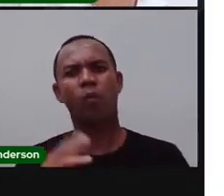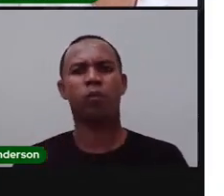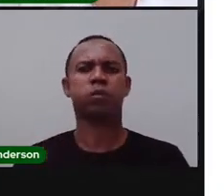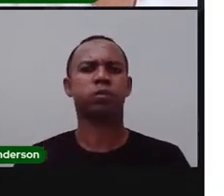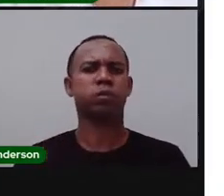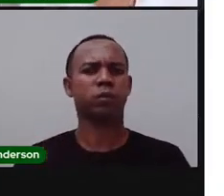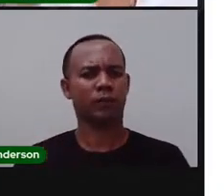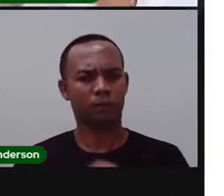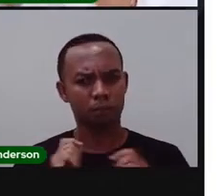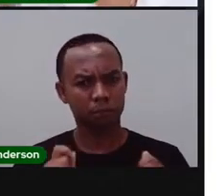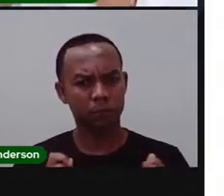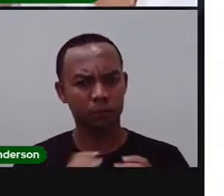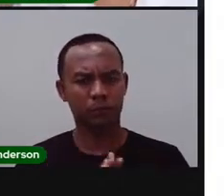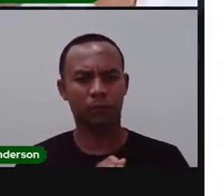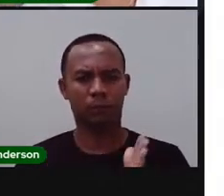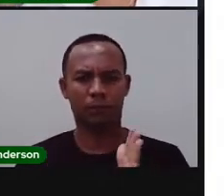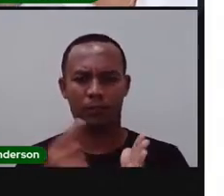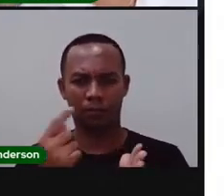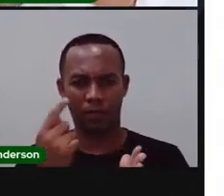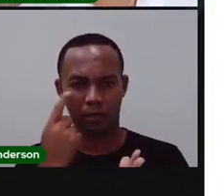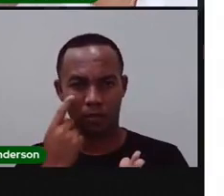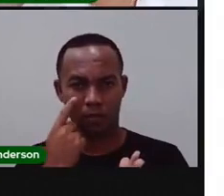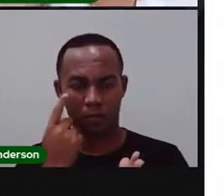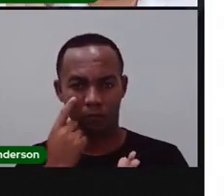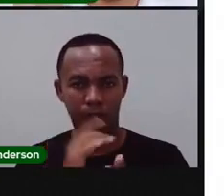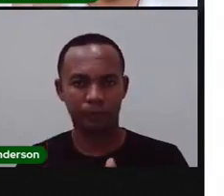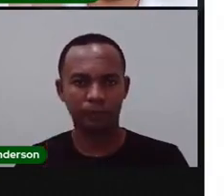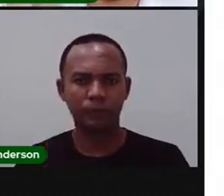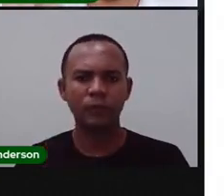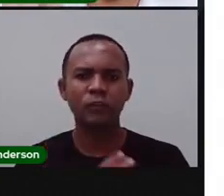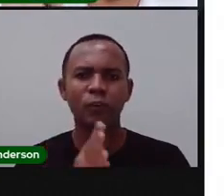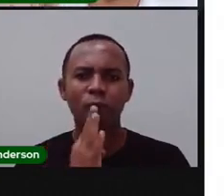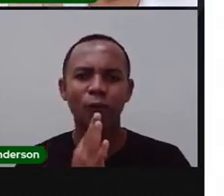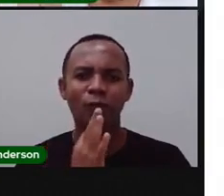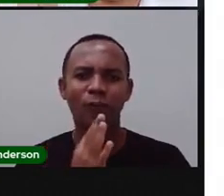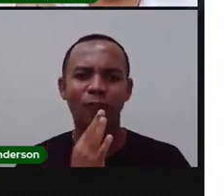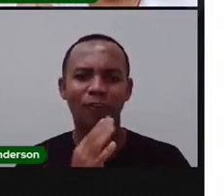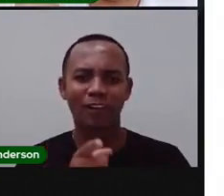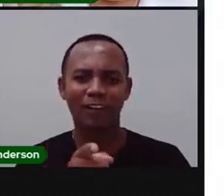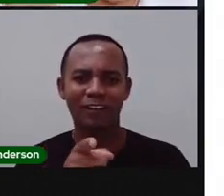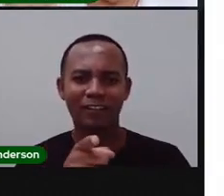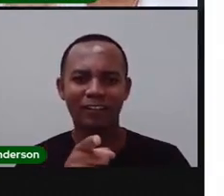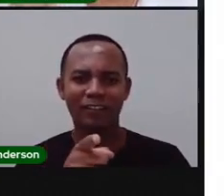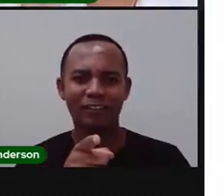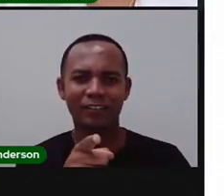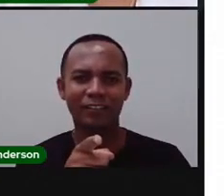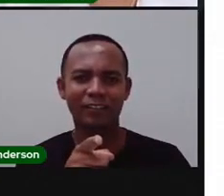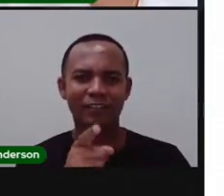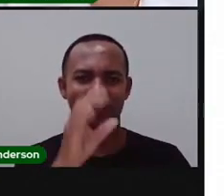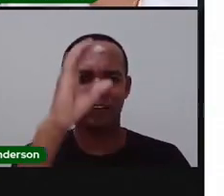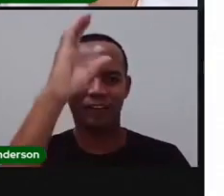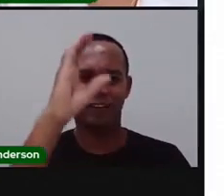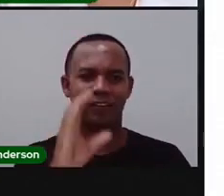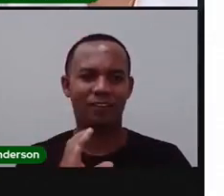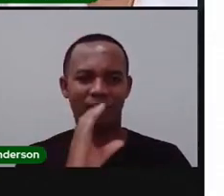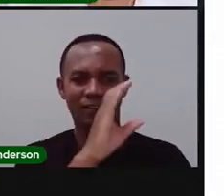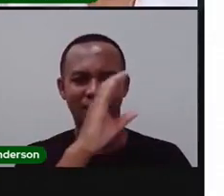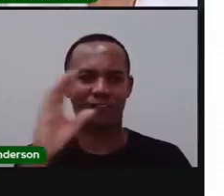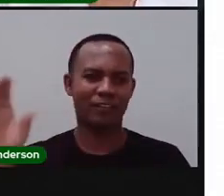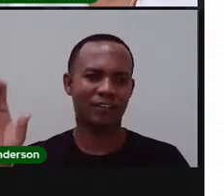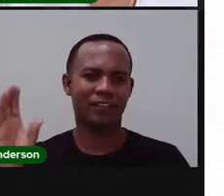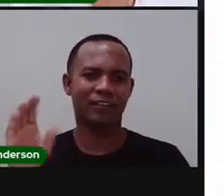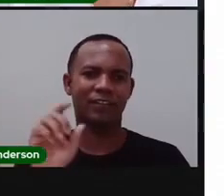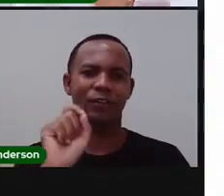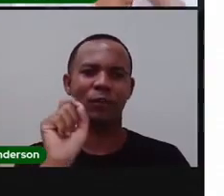ou imaterial. Primeira foto aí para vocês. Alguém conhece isso aí? Esse lugar? A igreja Senhor dos